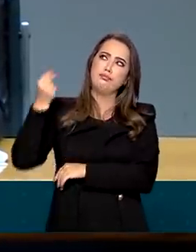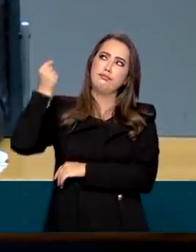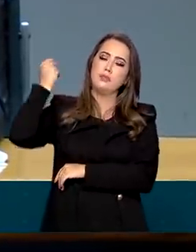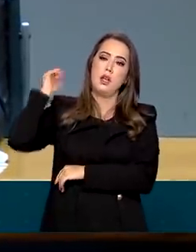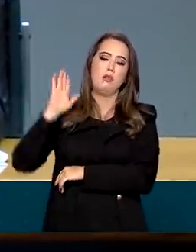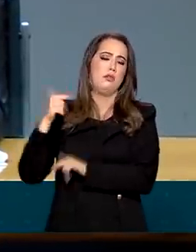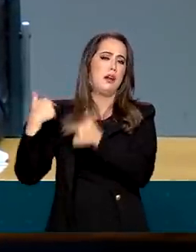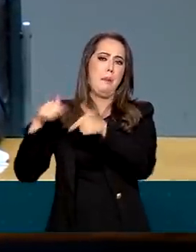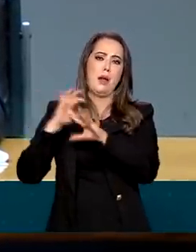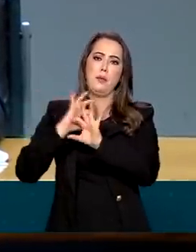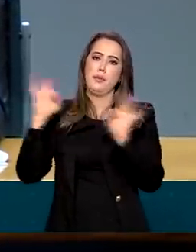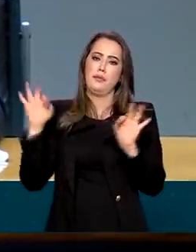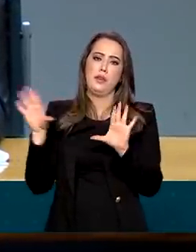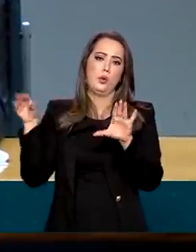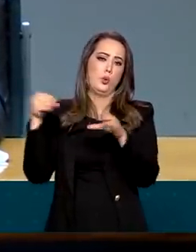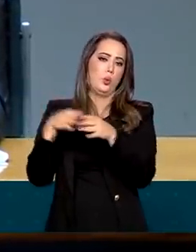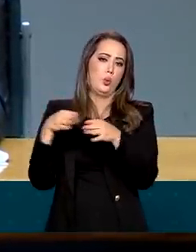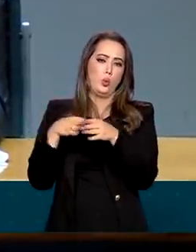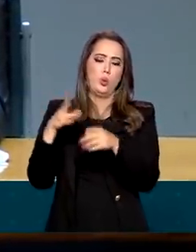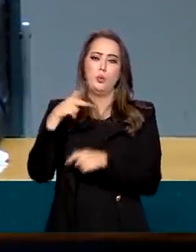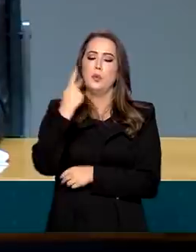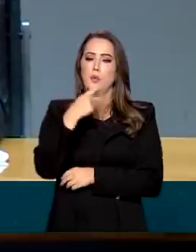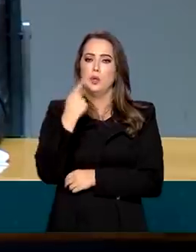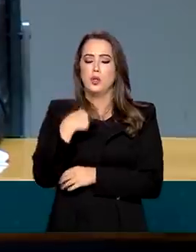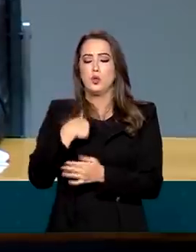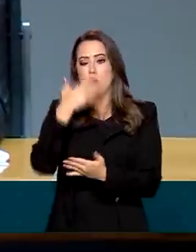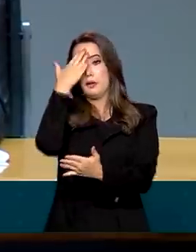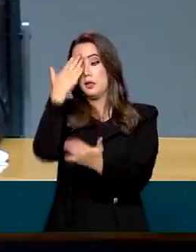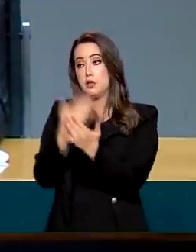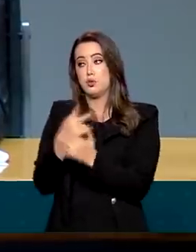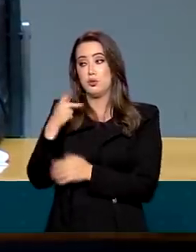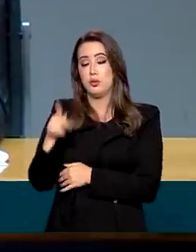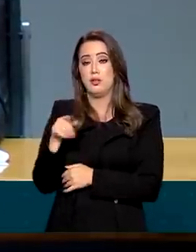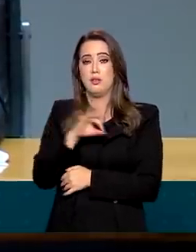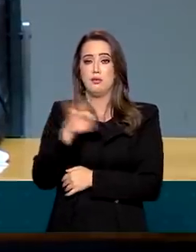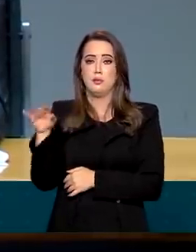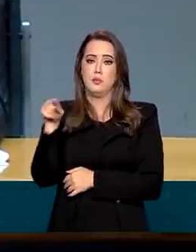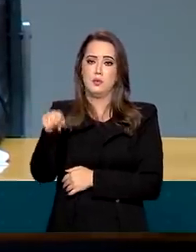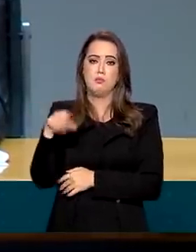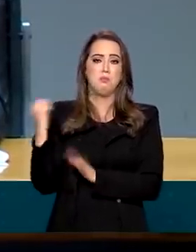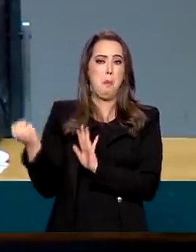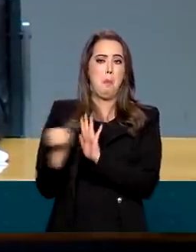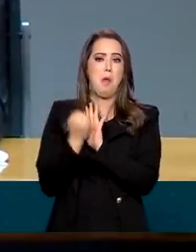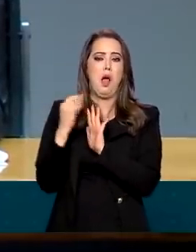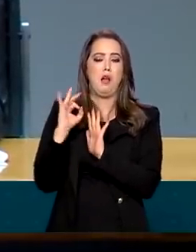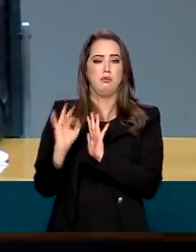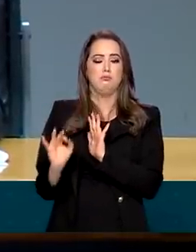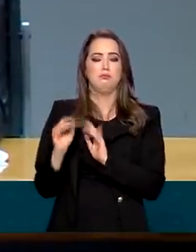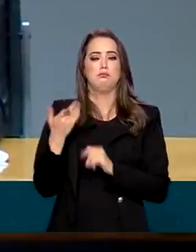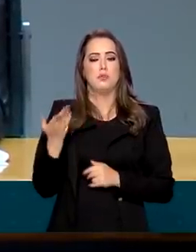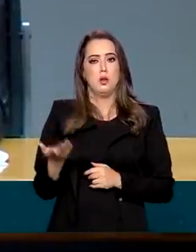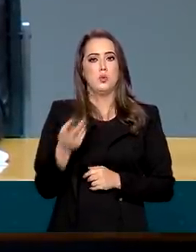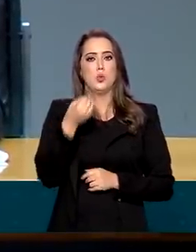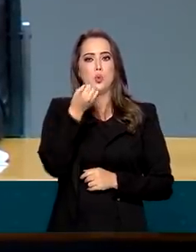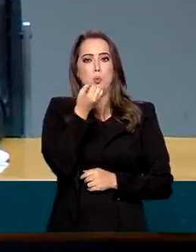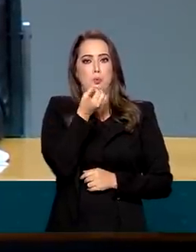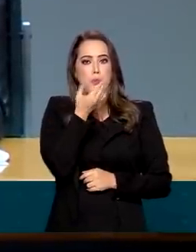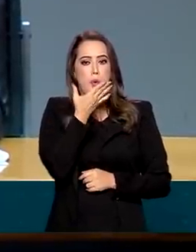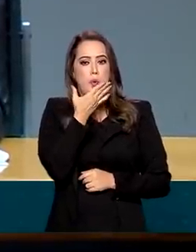Então, é carreira brilhante para o setor público, de absoluta confiança, é um símbolo do bom